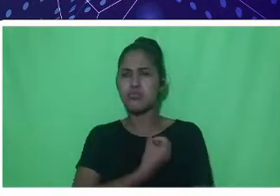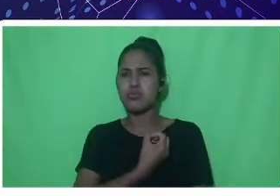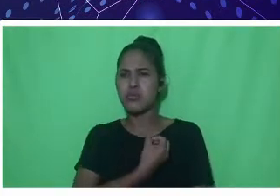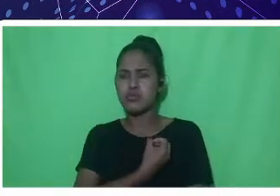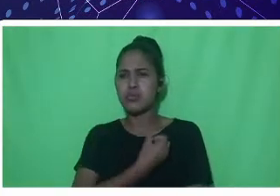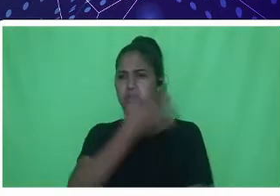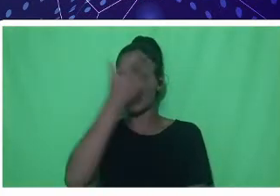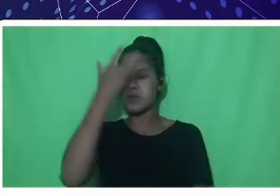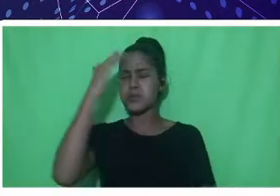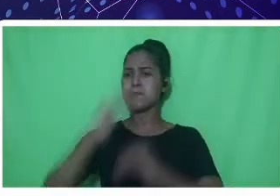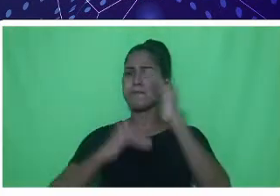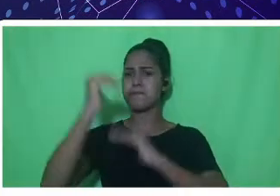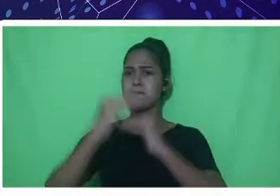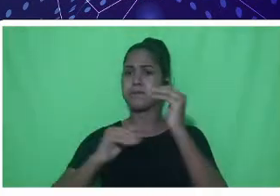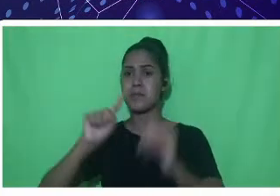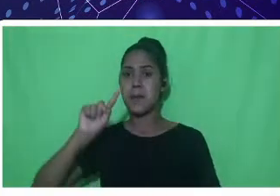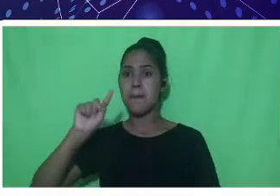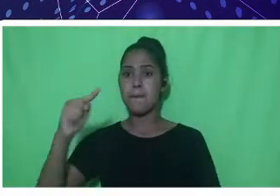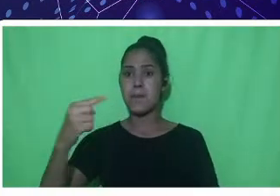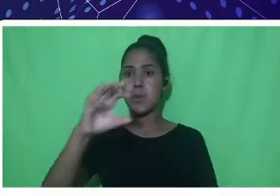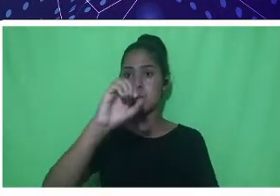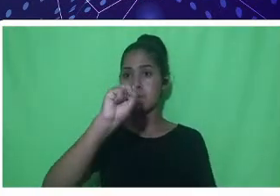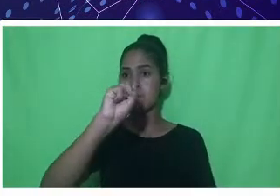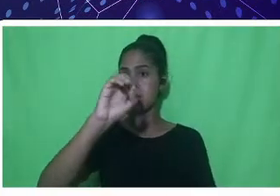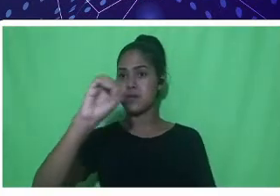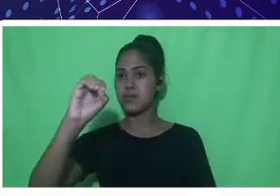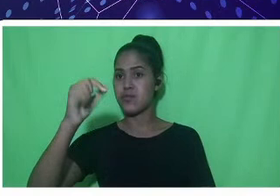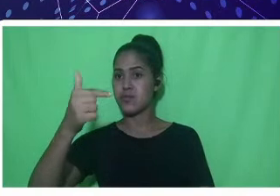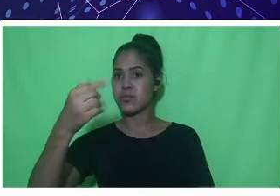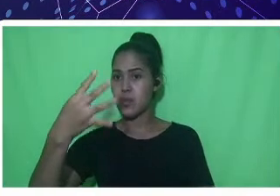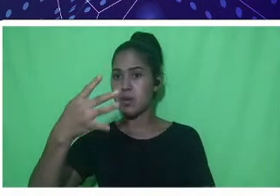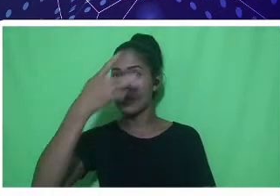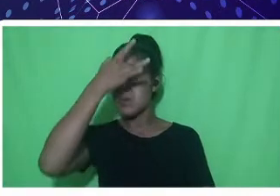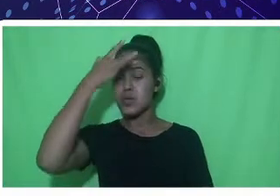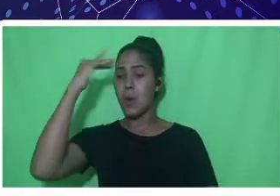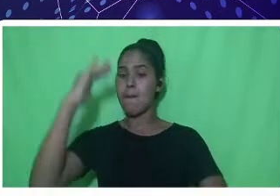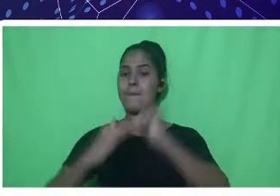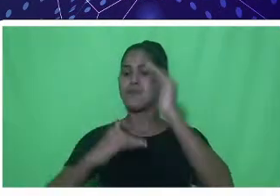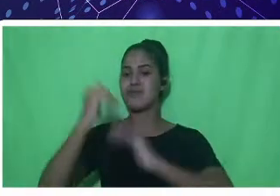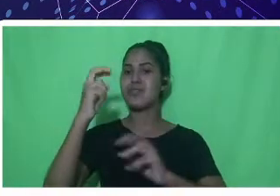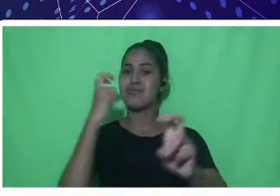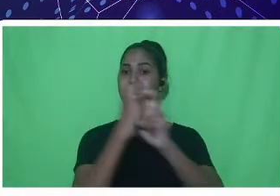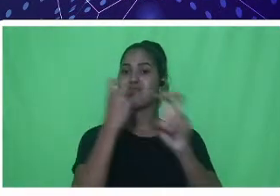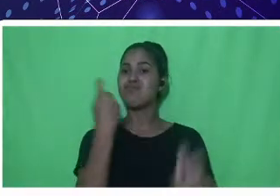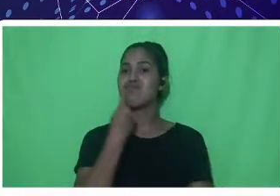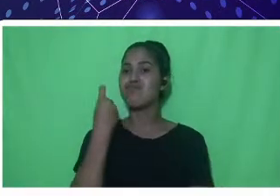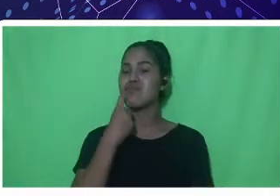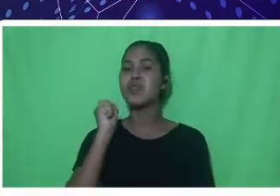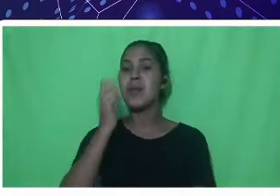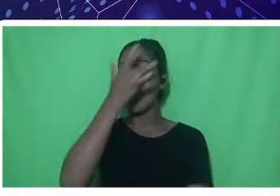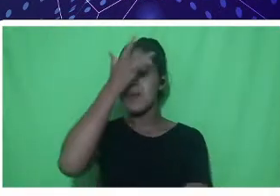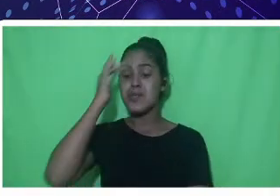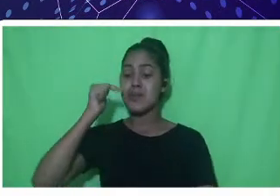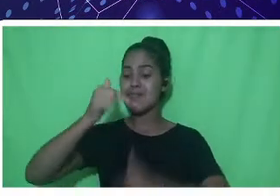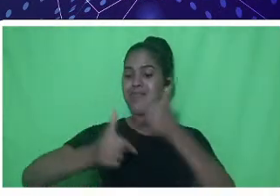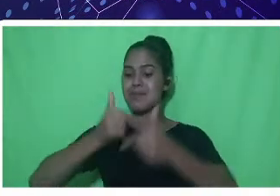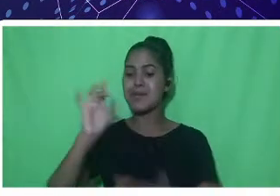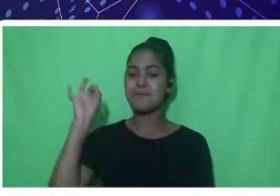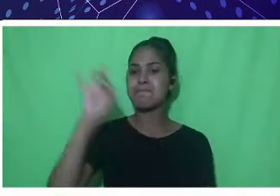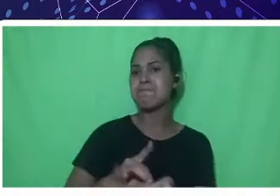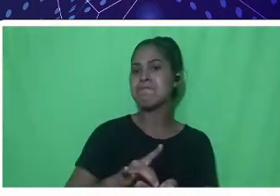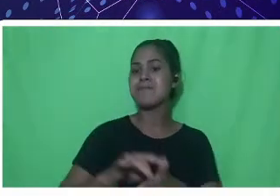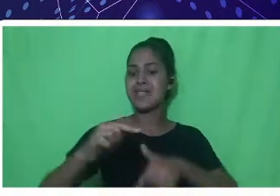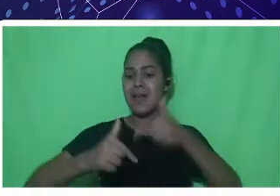de 1.824 engenharia de pesca. Ou seja, são engenheiros que vêm atuando diretamente com atividades de